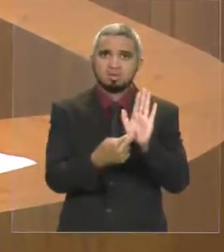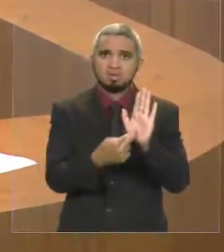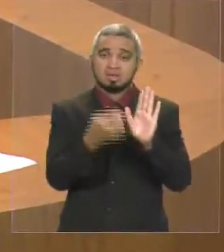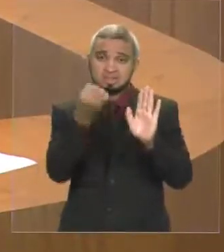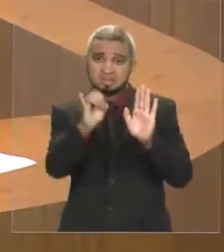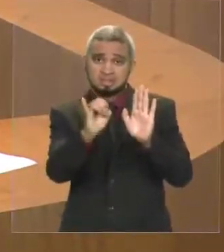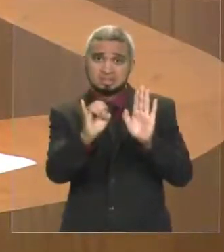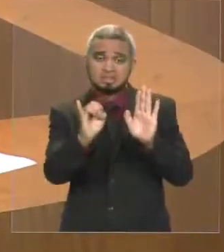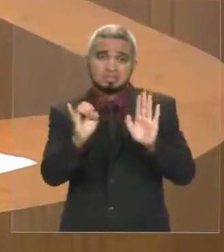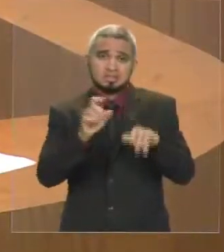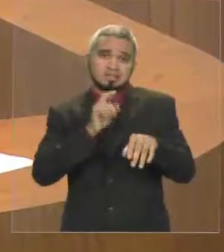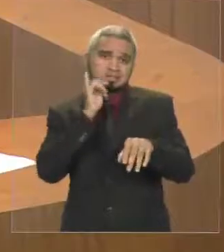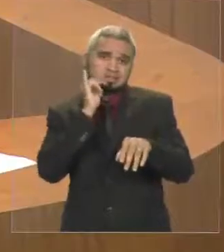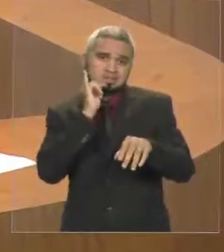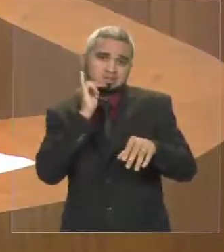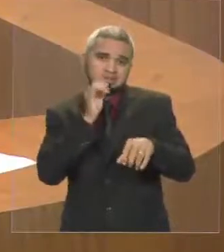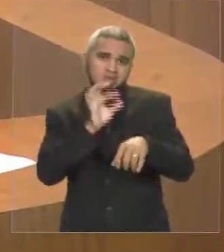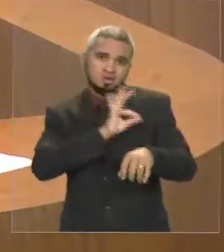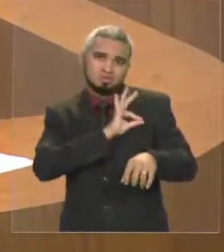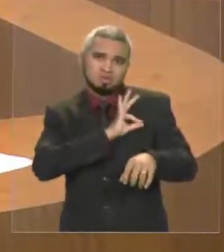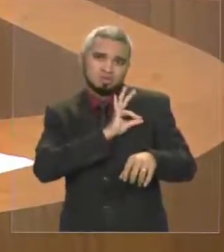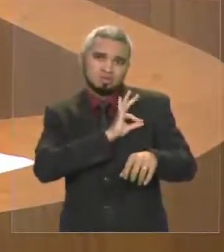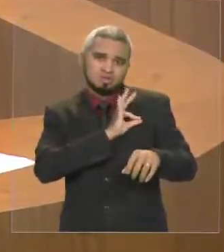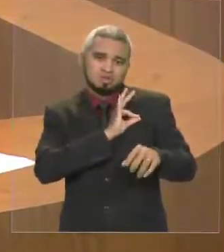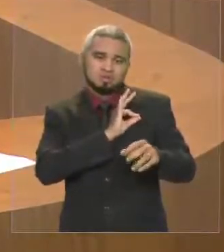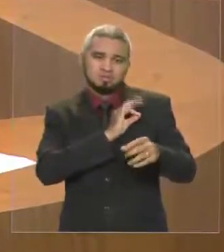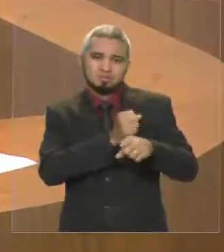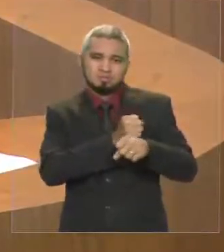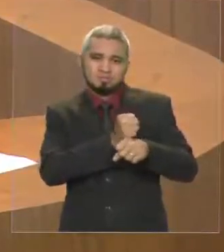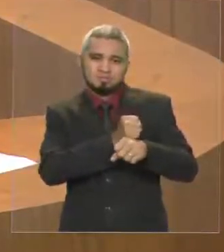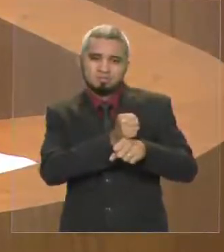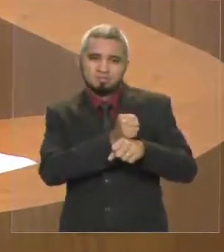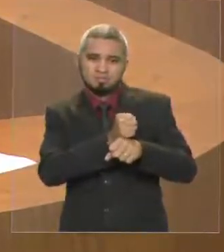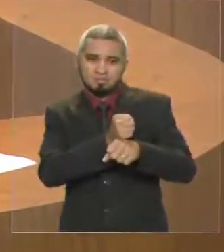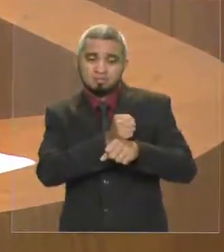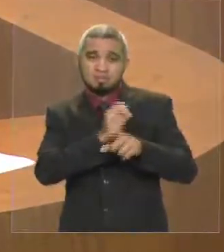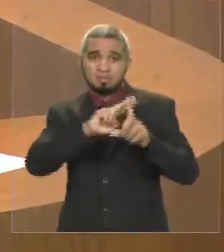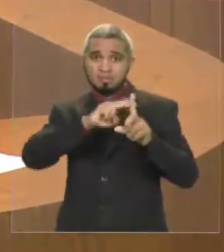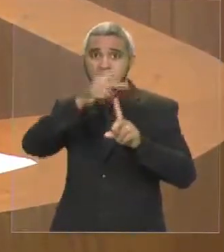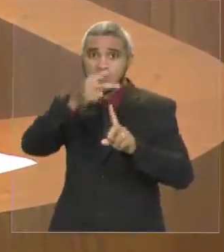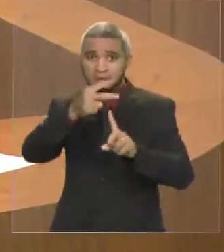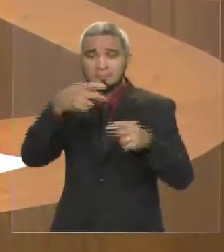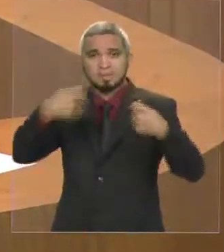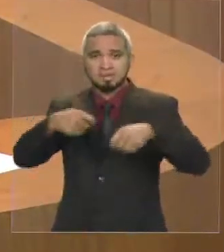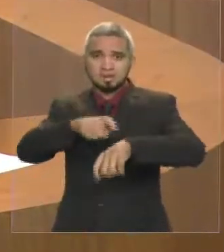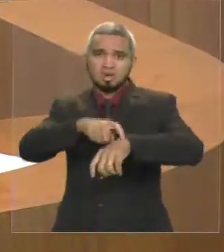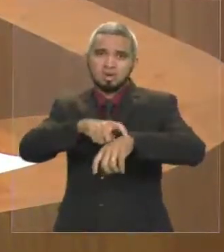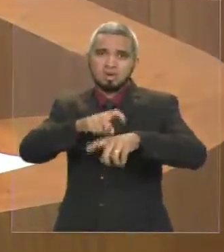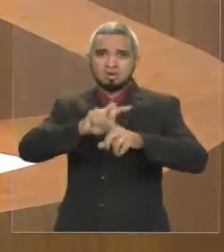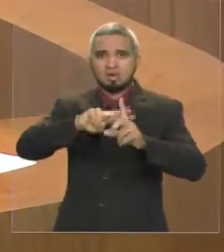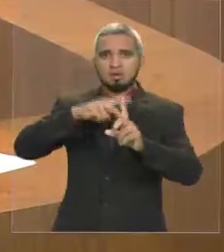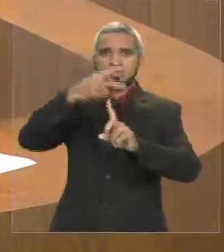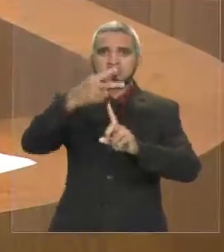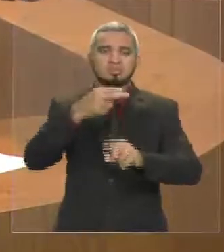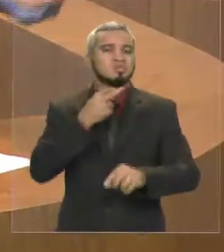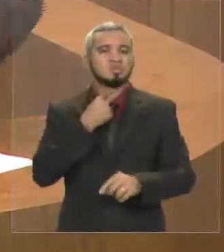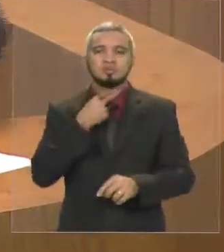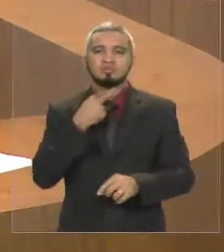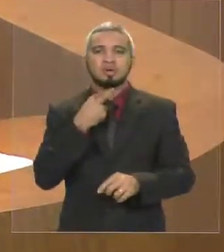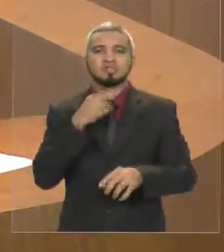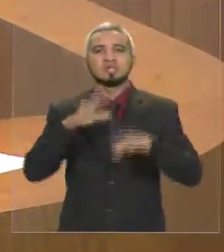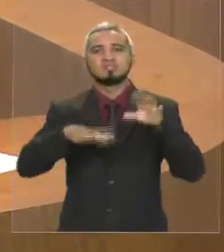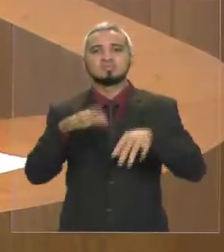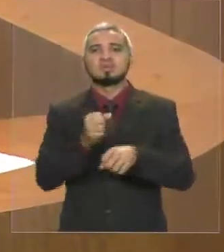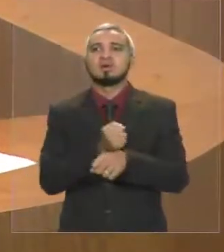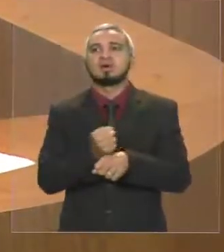um policial, ele ter a sua promoção, que seja de imediato, que ele não passe anos, como historicamente já aconteceu